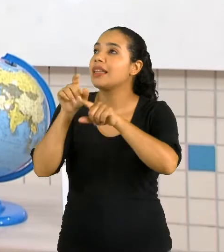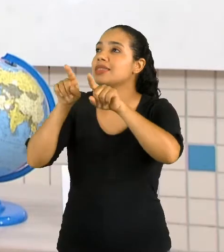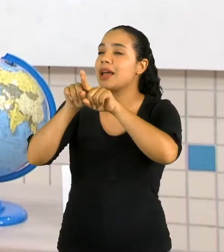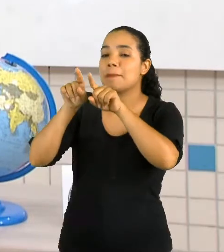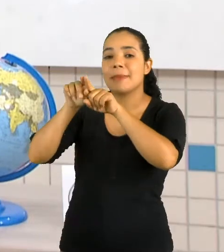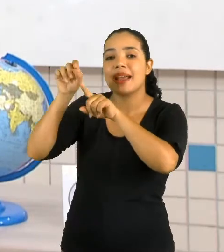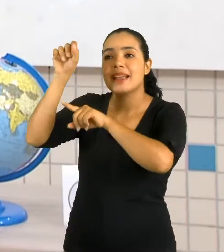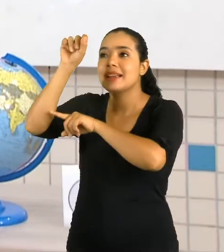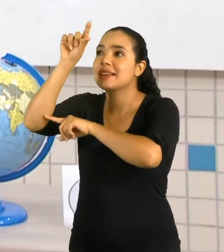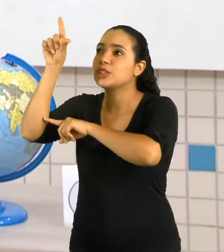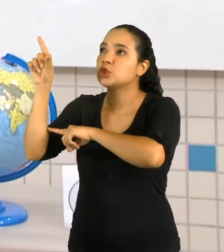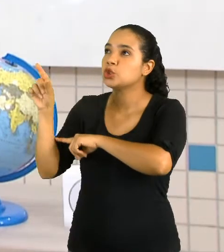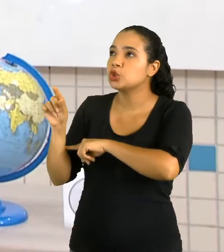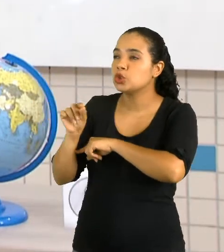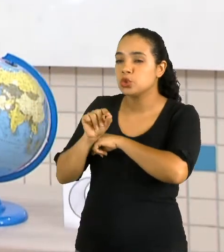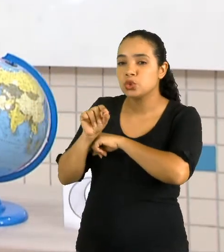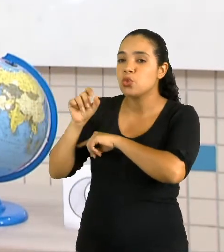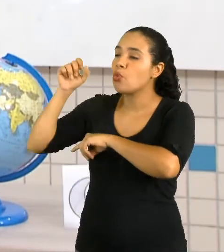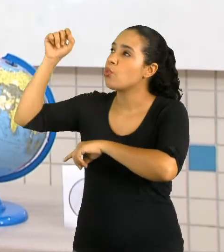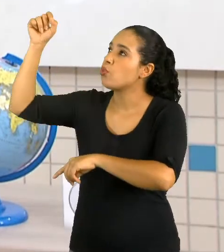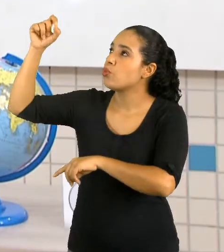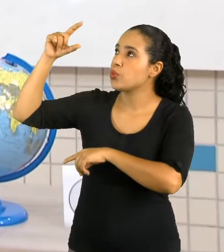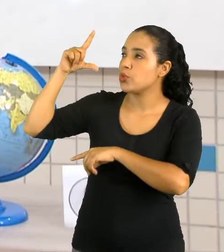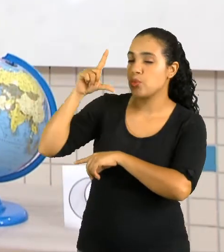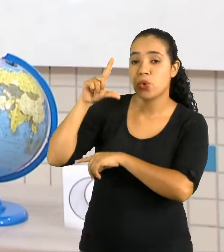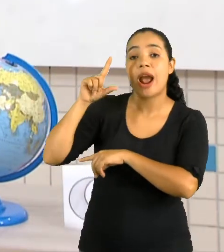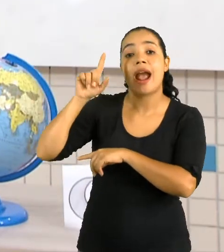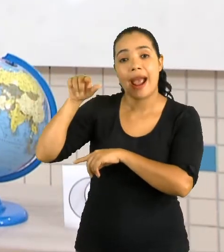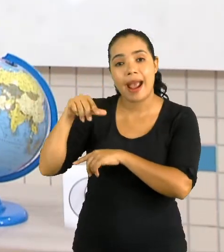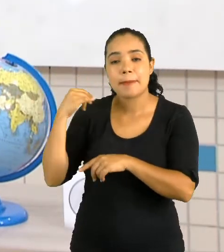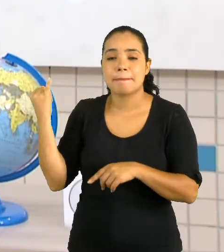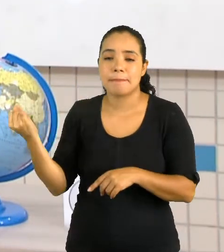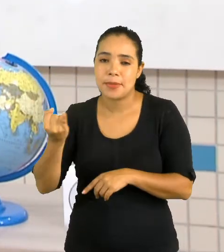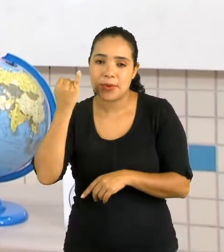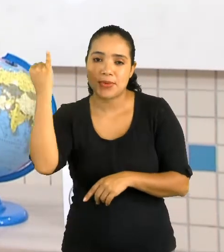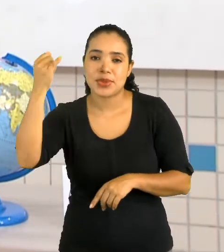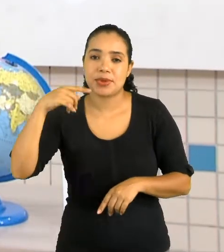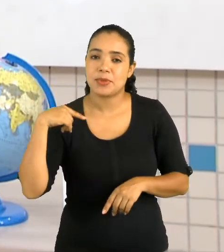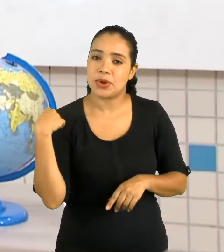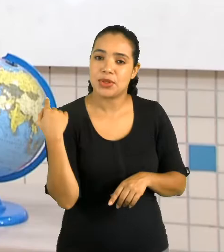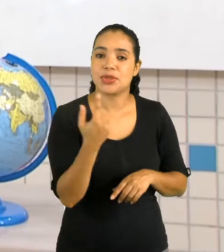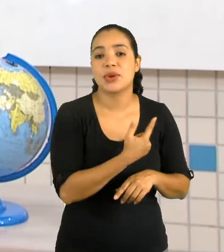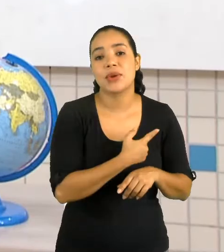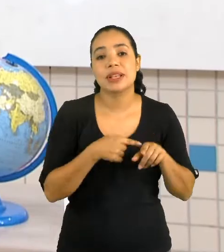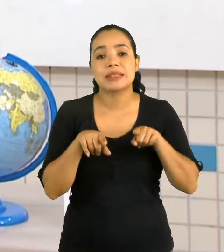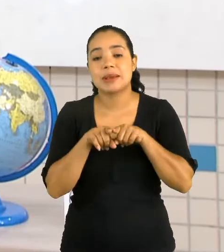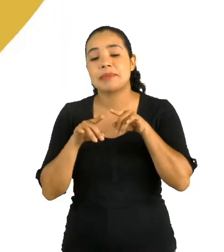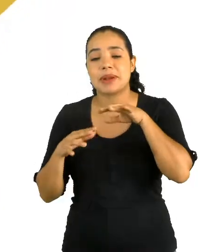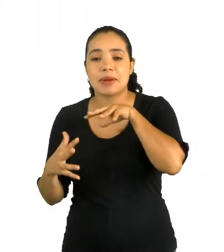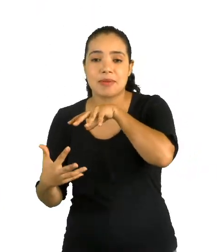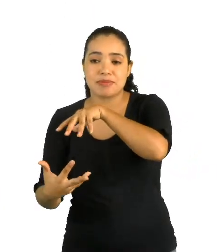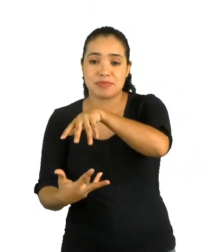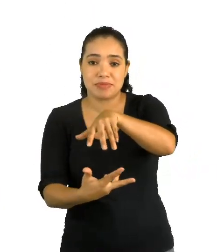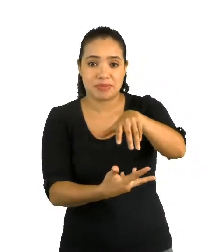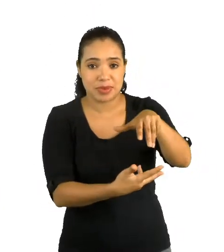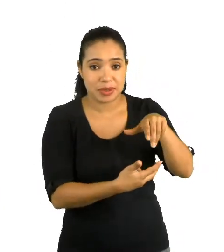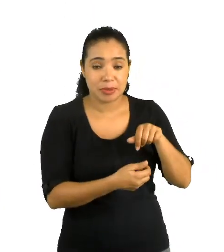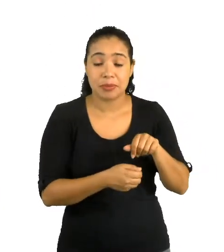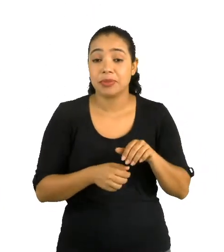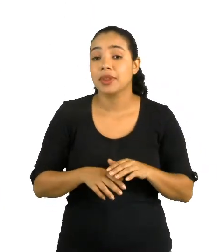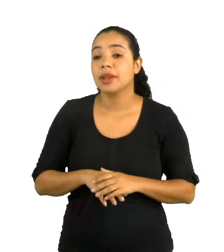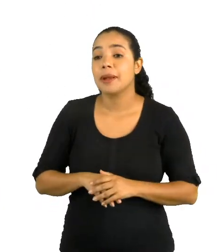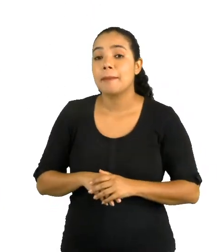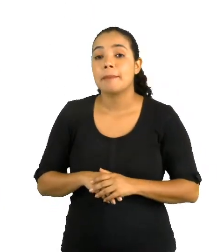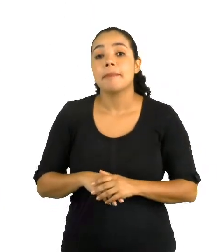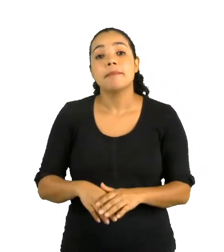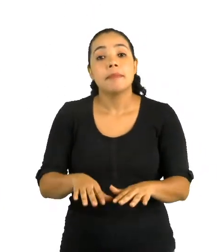são astros muito importantes para nós e para todo o nosso planeta Terra. Mas, me